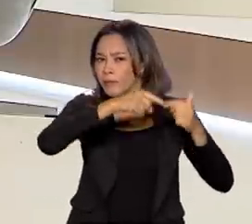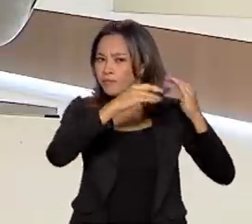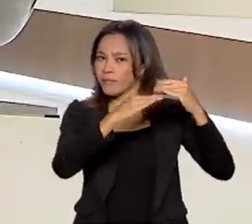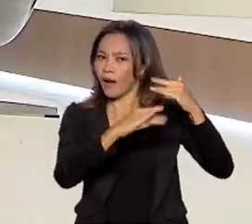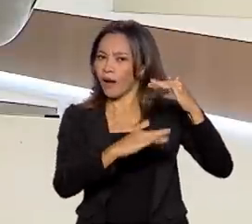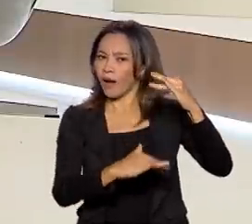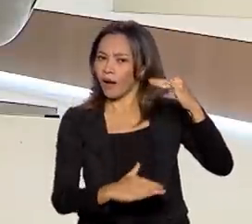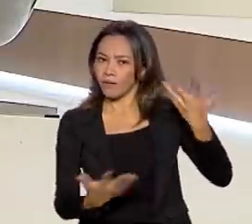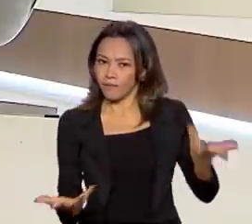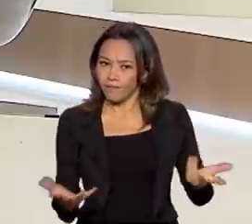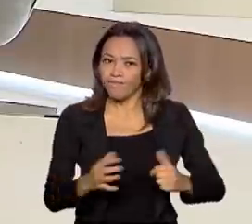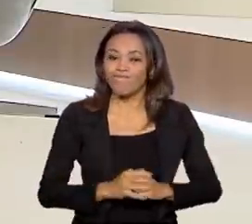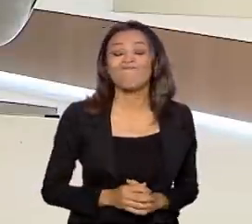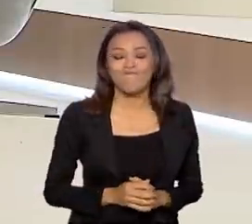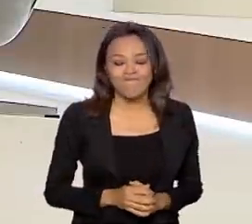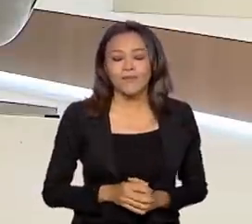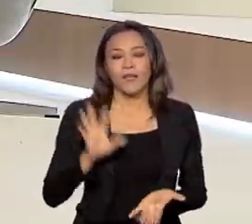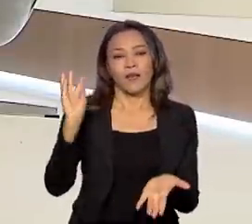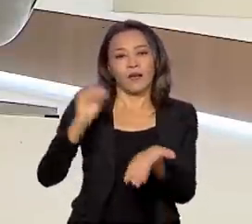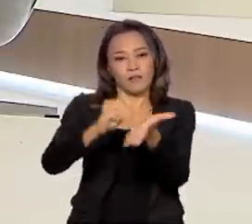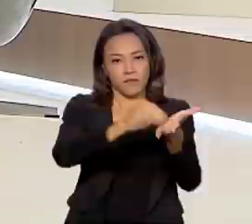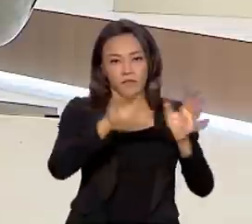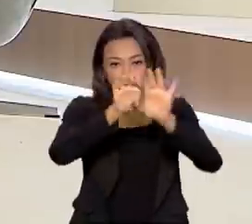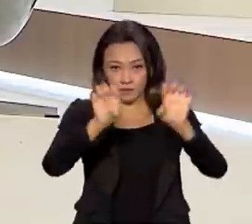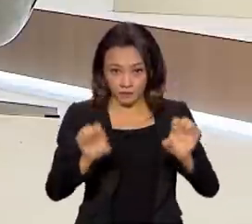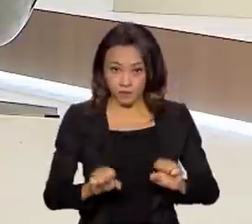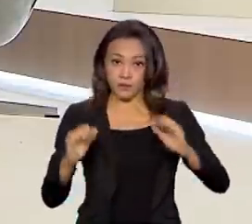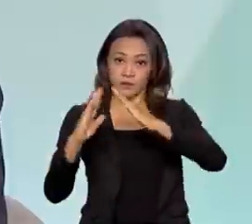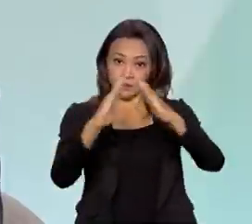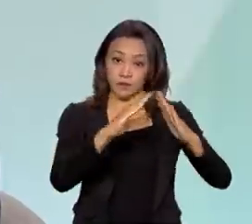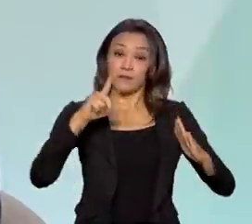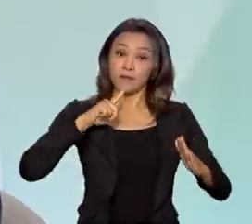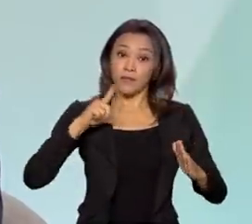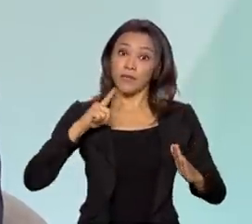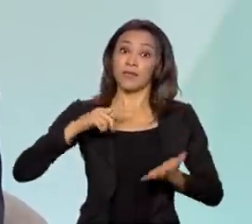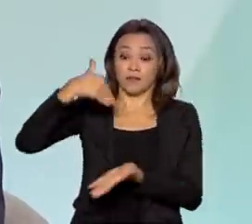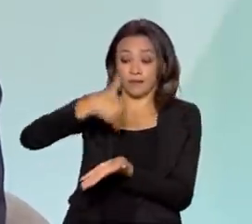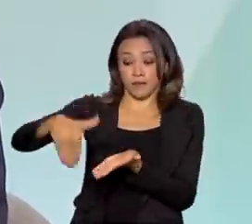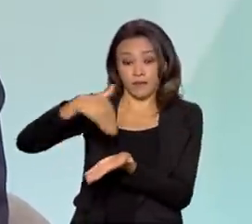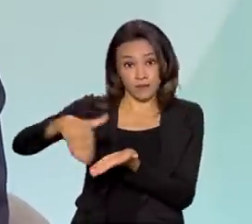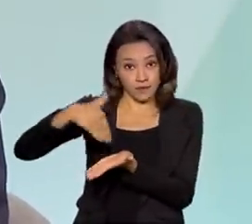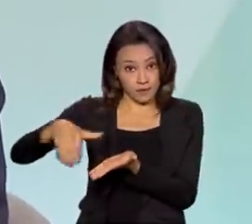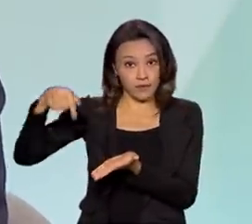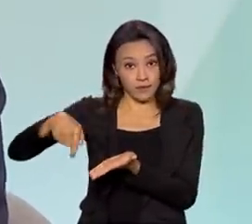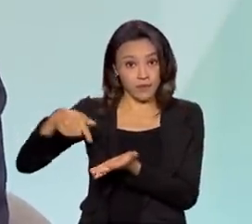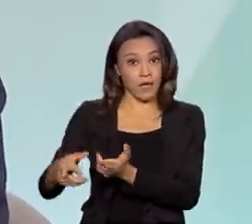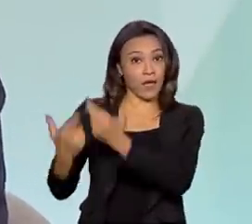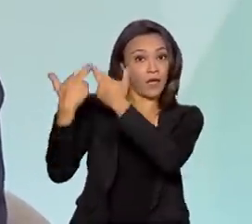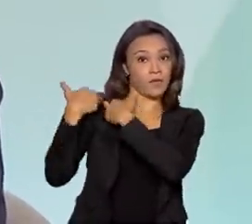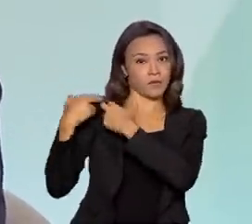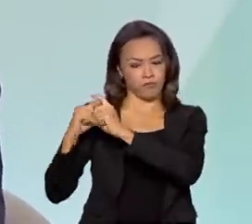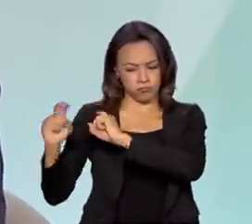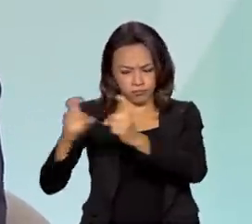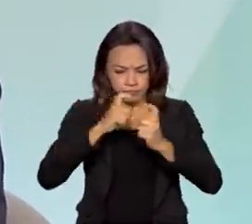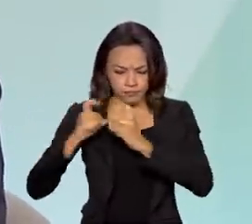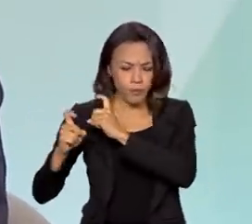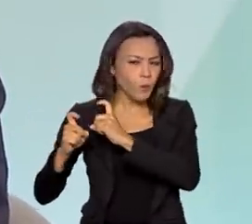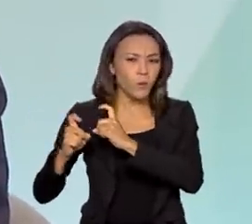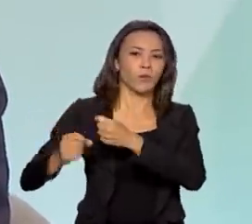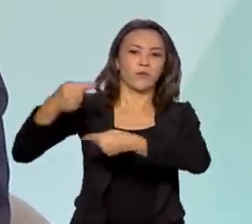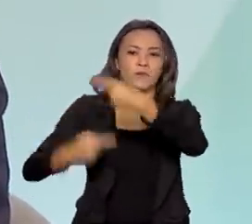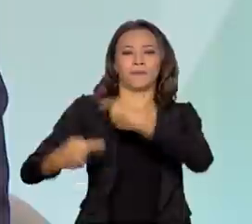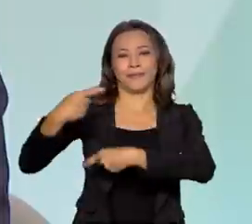Paulo. O déficit habitacional brasileiro, ele tem a Secretaria Nacional de Habitação, que é a gestora da política